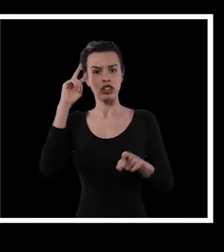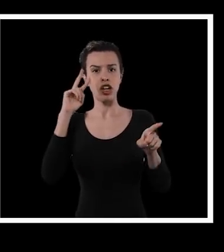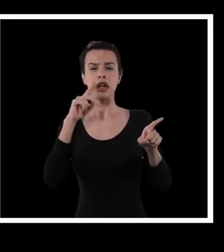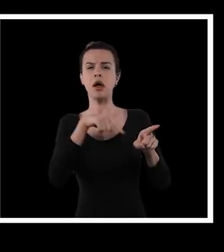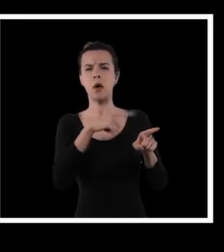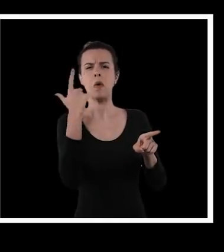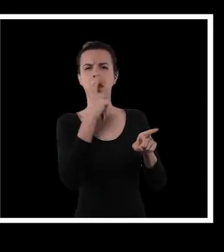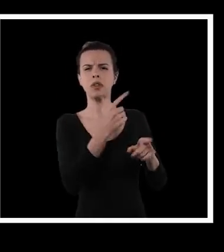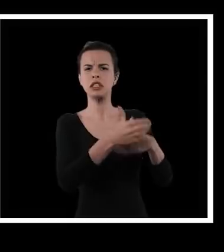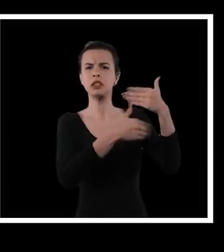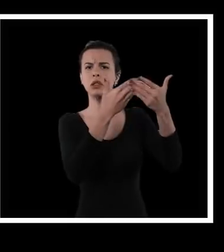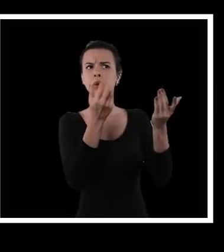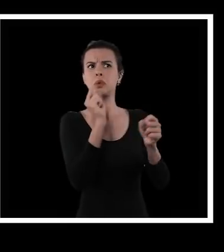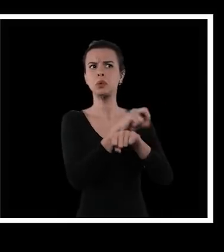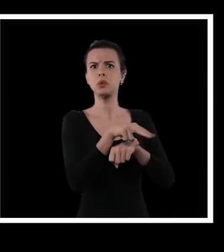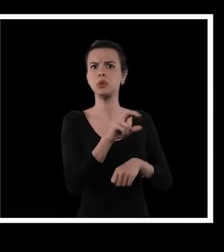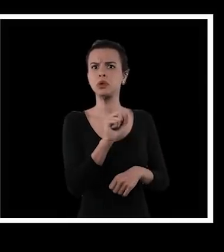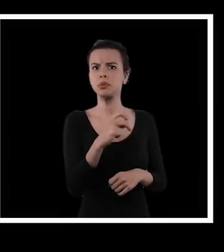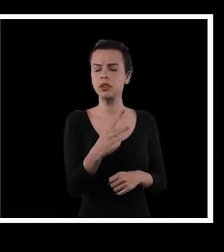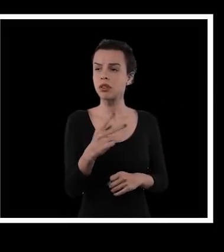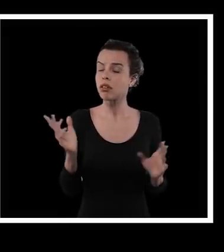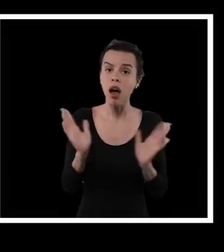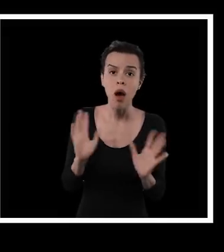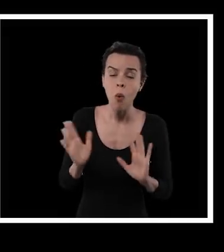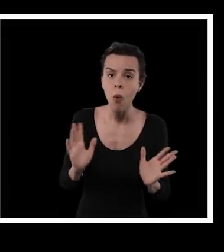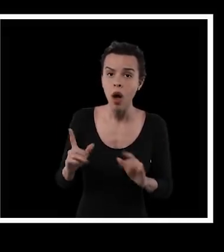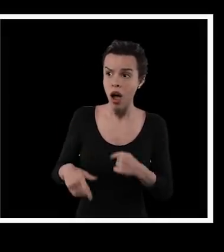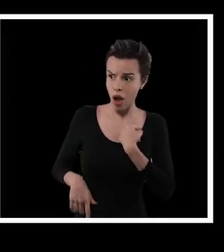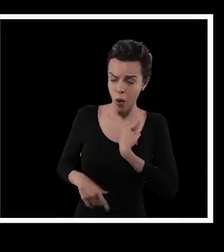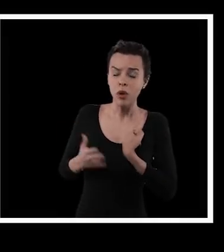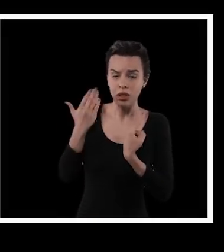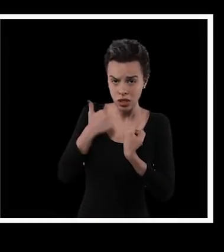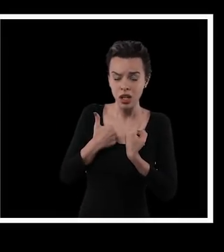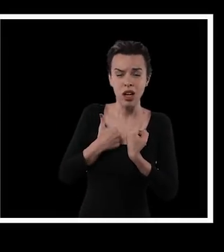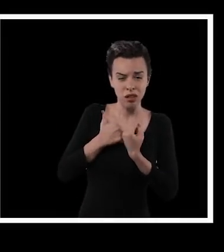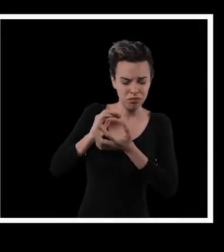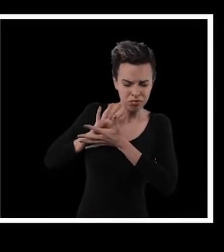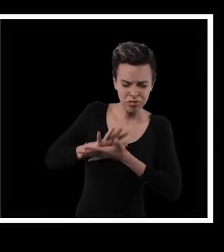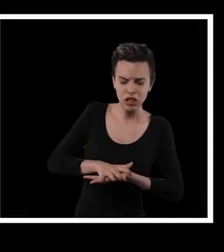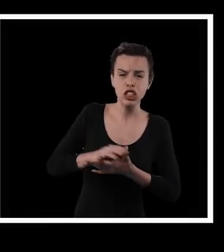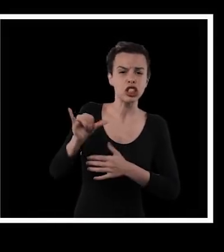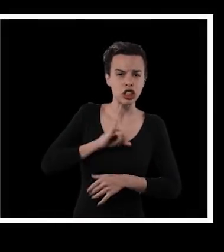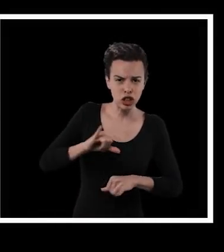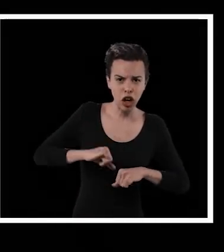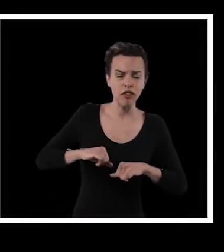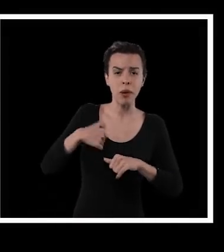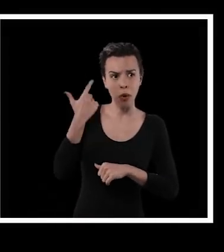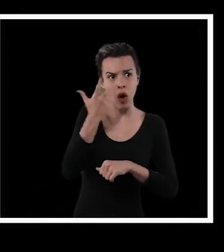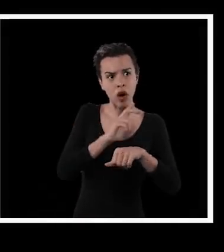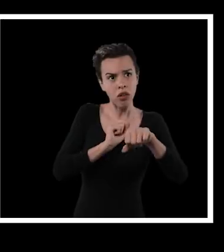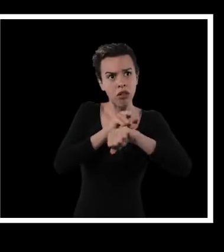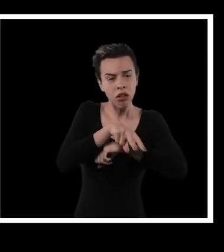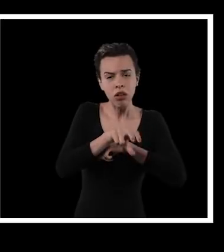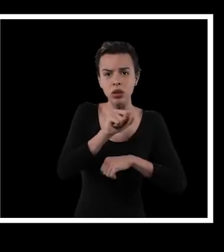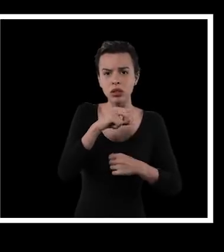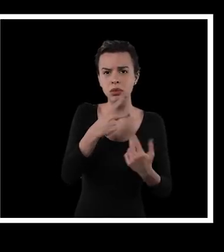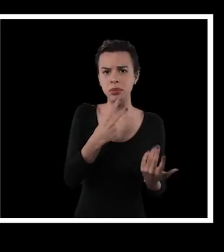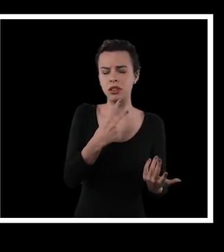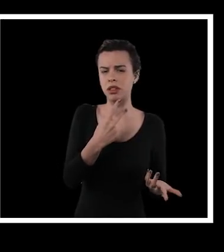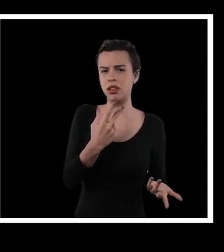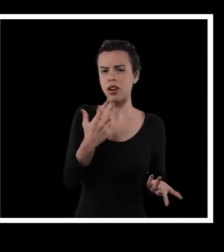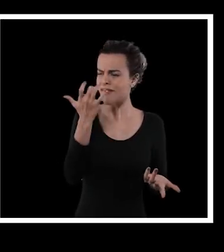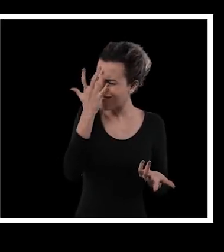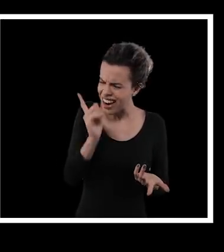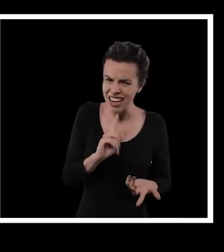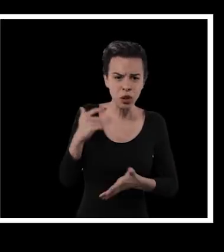pra falar, se ele conseguiu, todo mundo consegue, né? E, mano, não, só eu sei, toda desgraça que eu tive que passar pra conseguir chegar